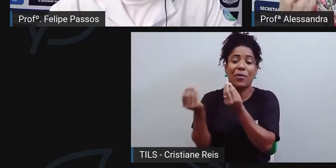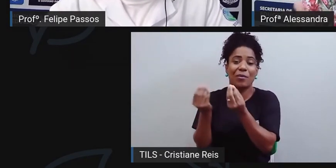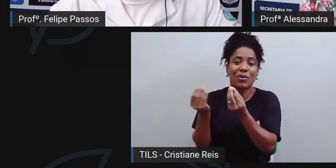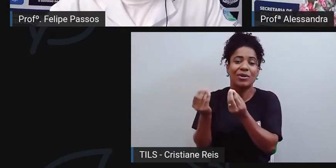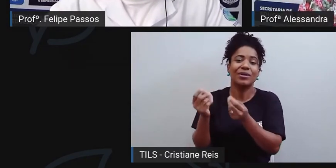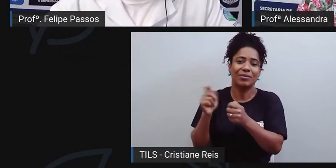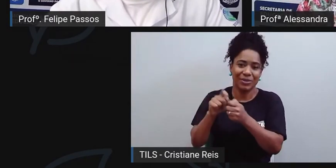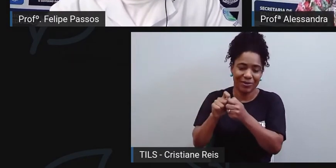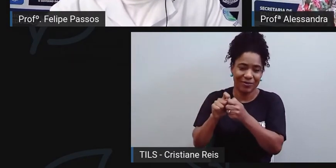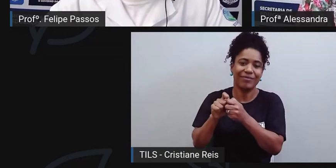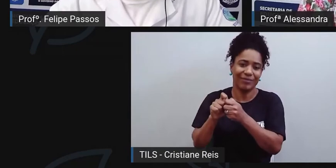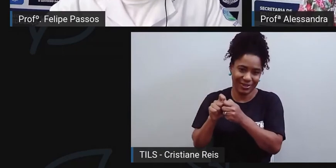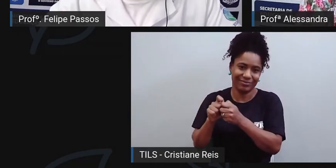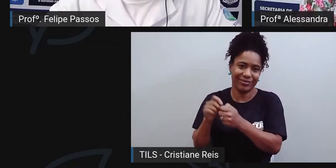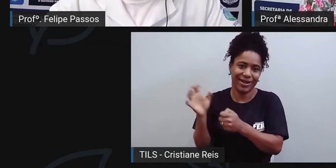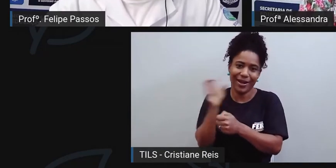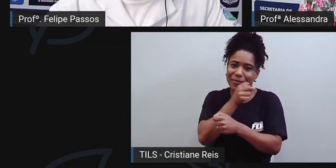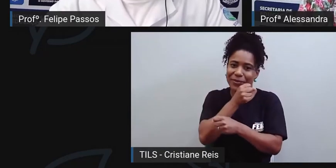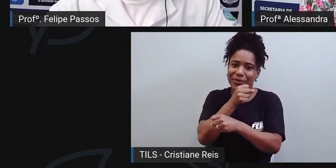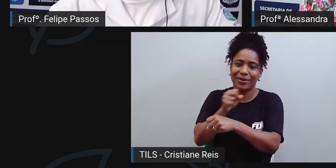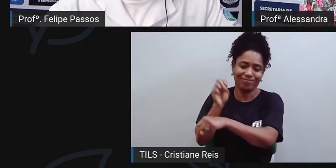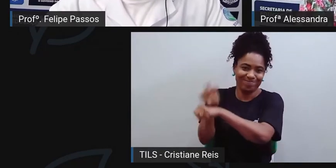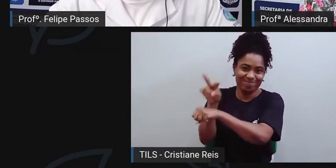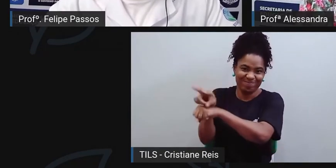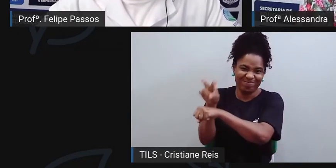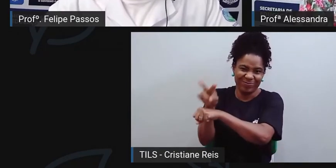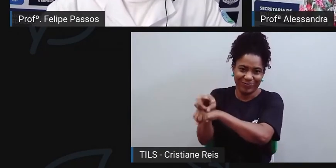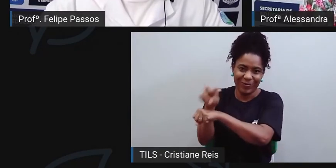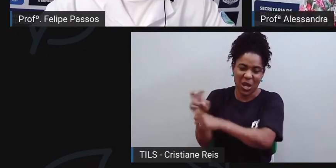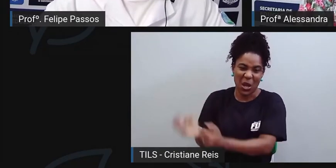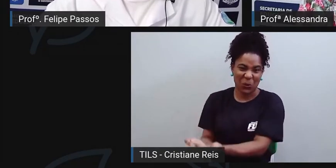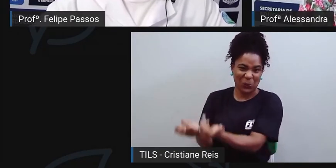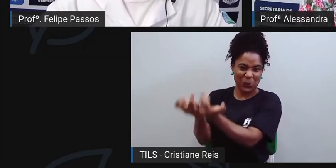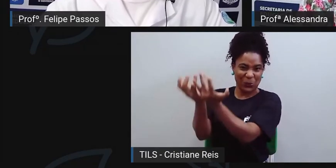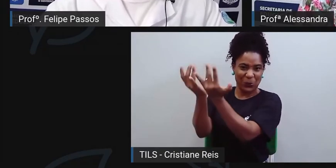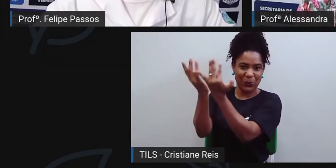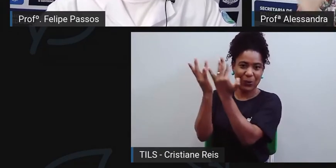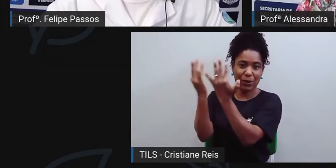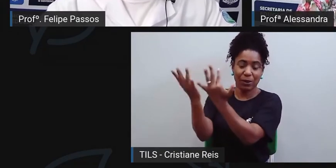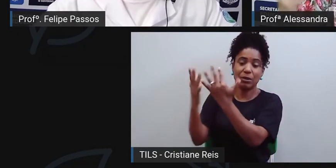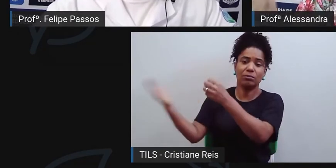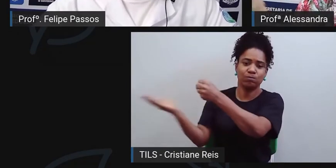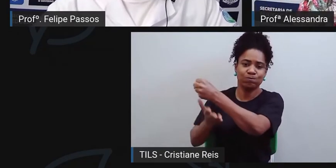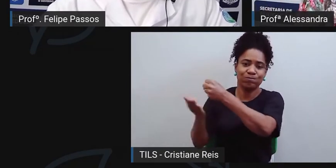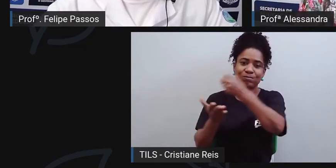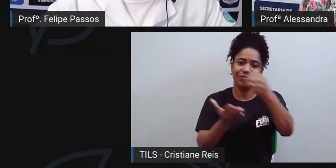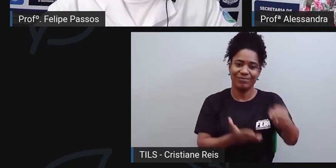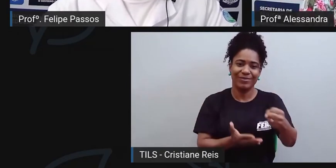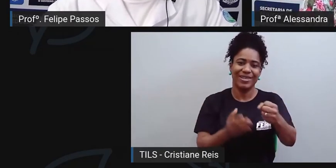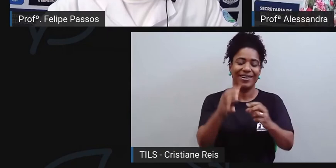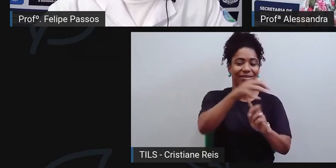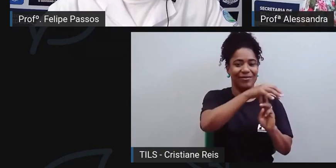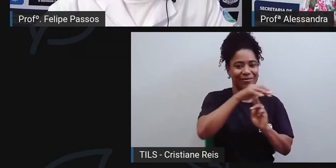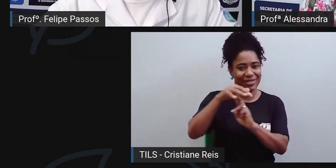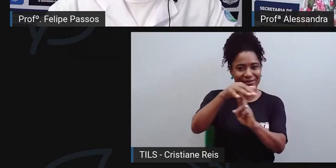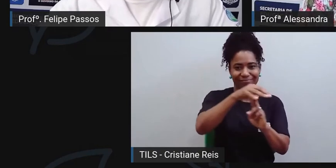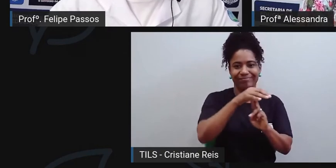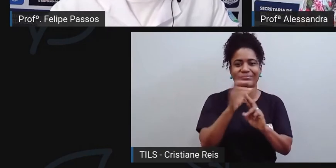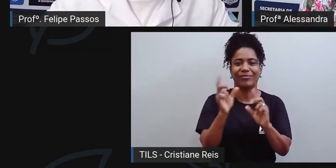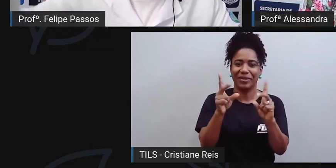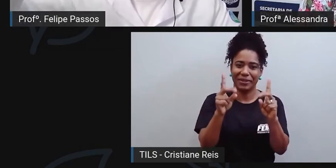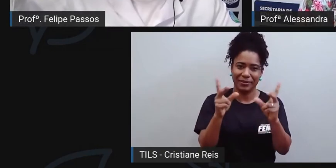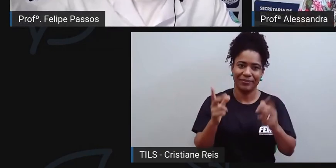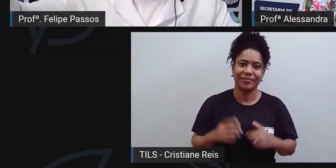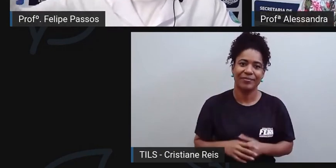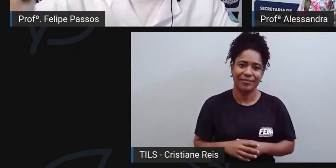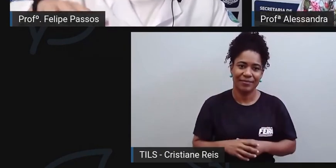o controle de se ter ou não agrotóxico presente nos produtos que são vendidos nas feiras. Principalmente